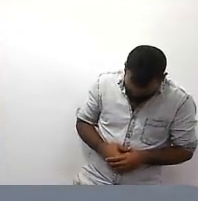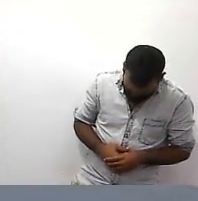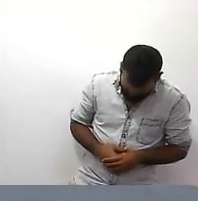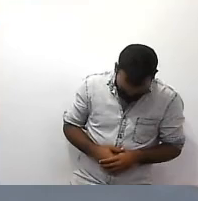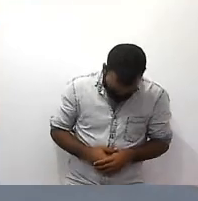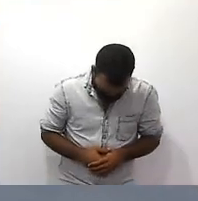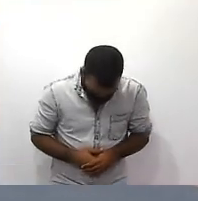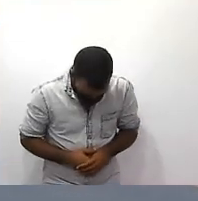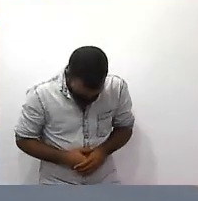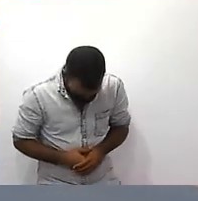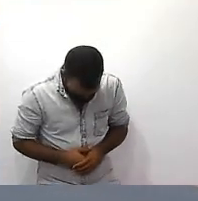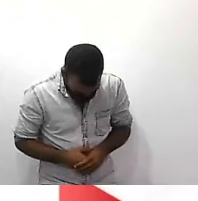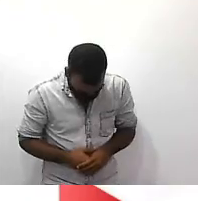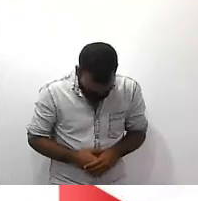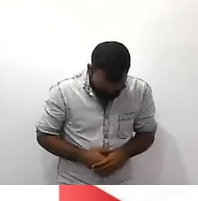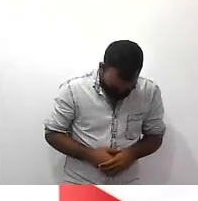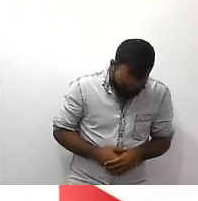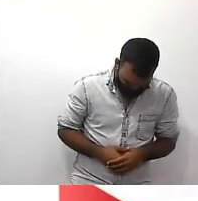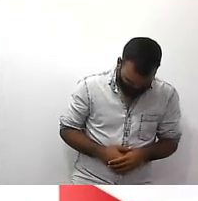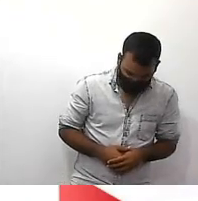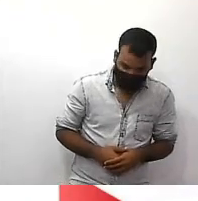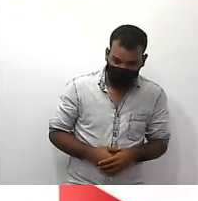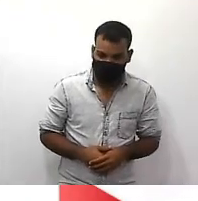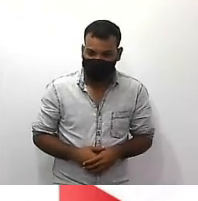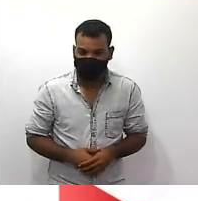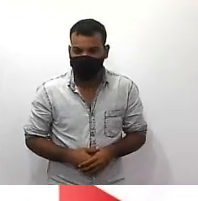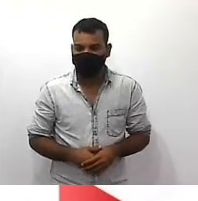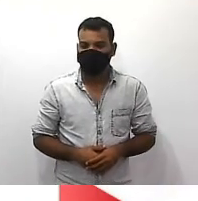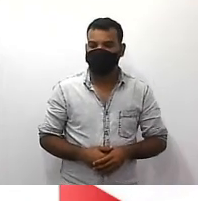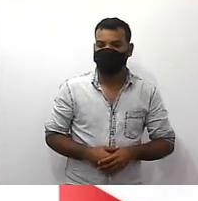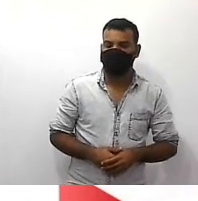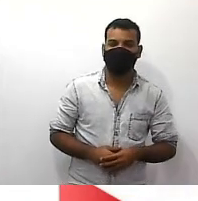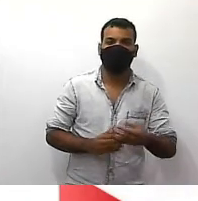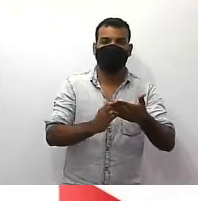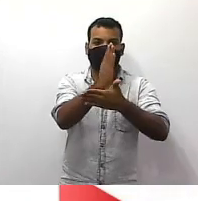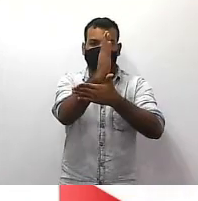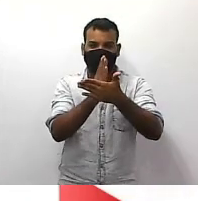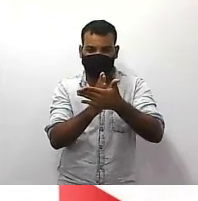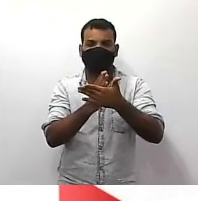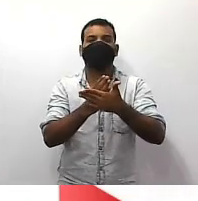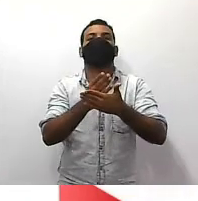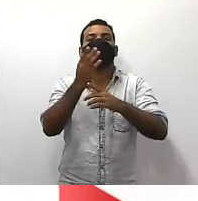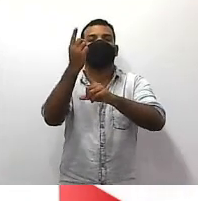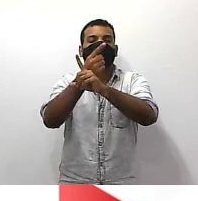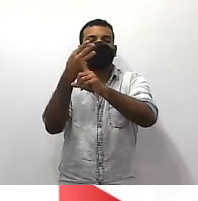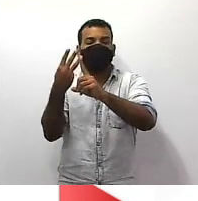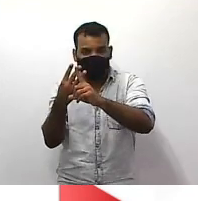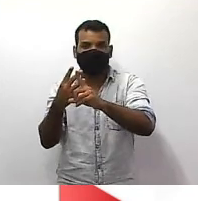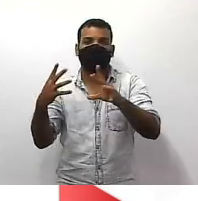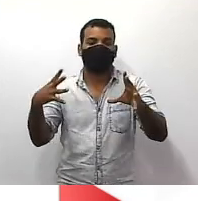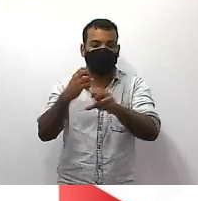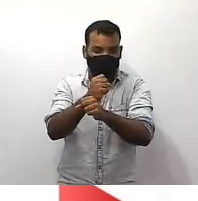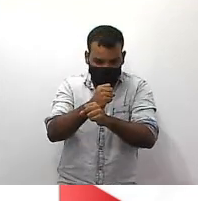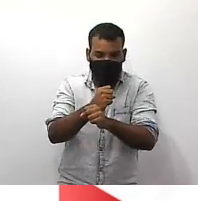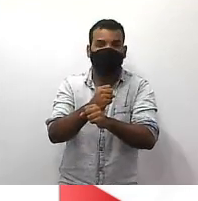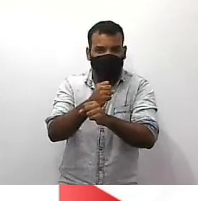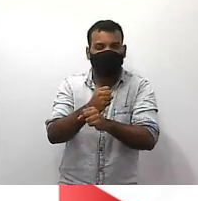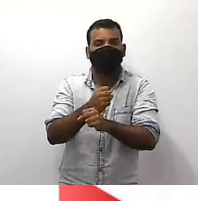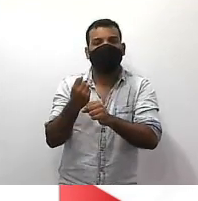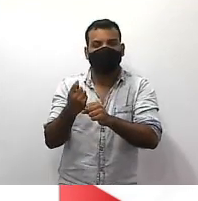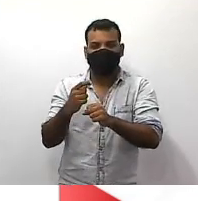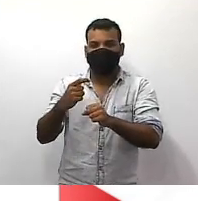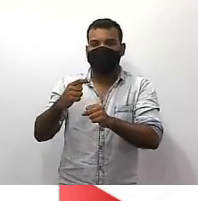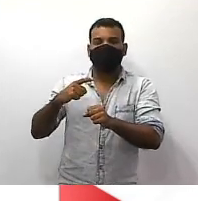desafio presta bem atenção comigo a soma da metade com a terça parte da quantia que certa pessoa